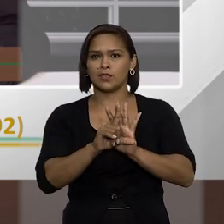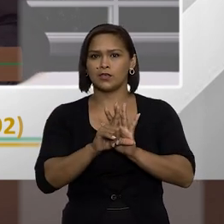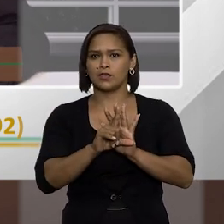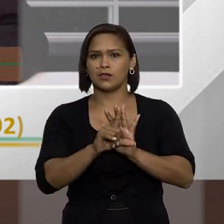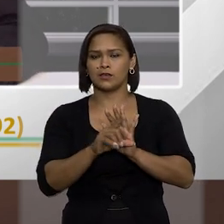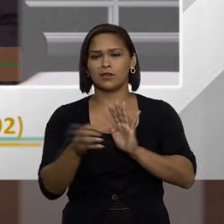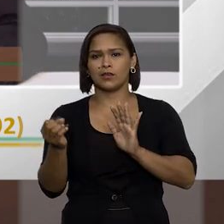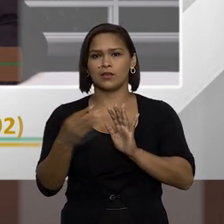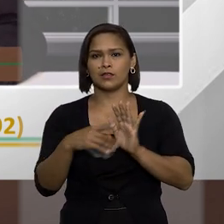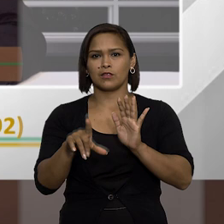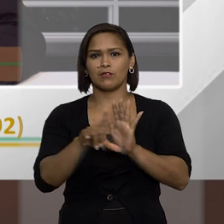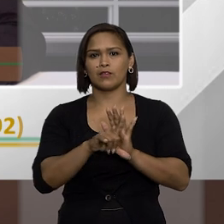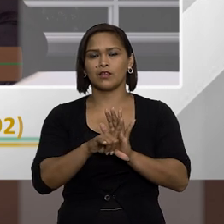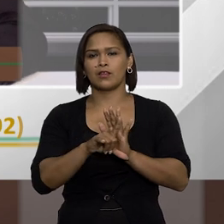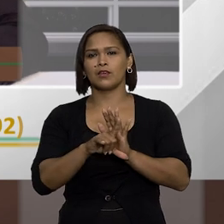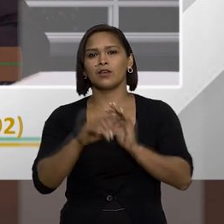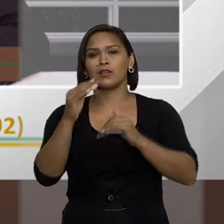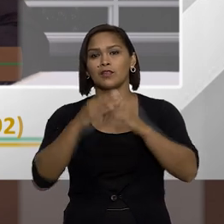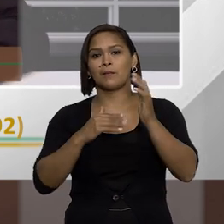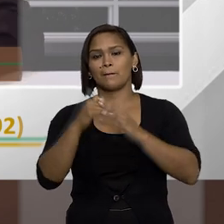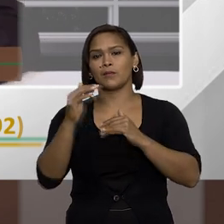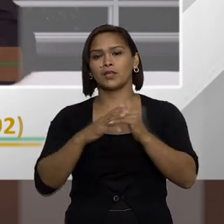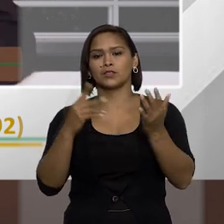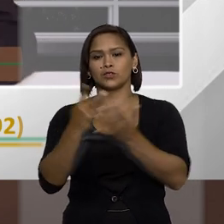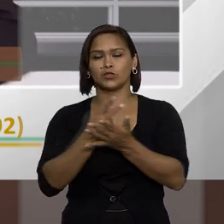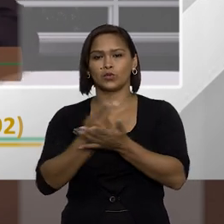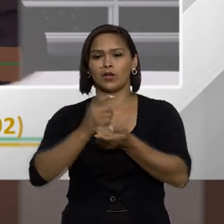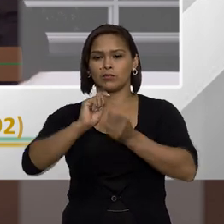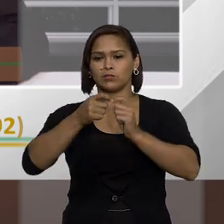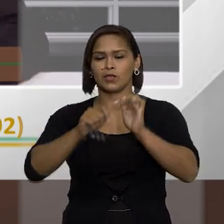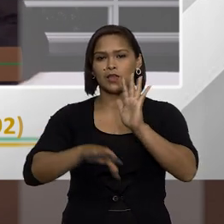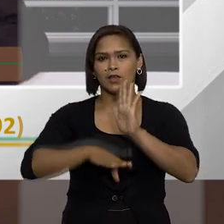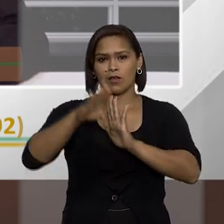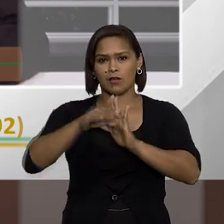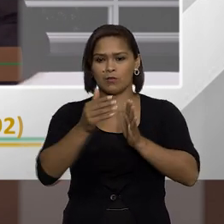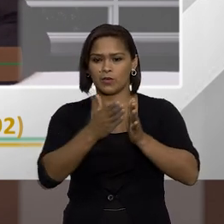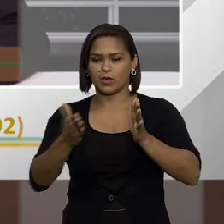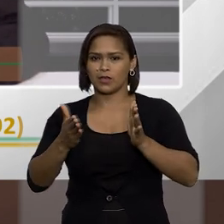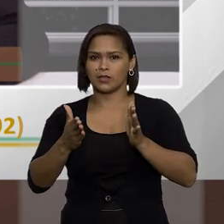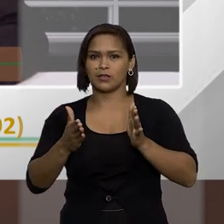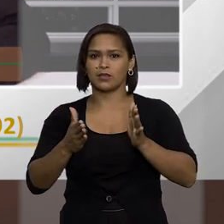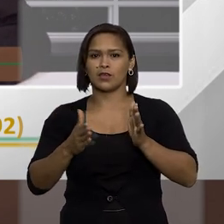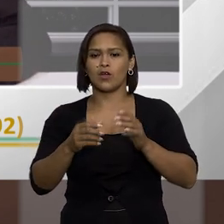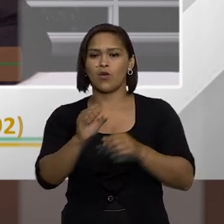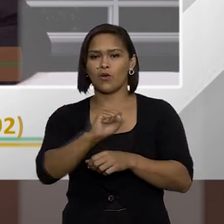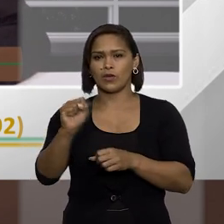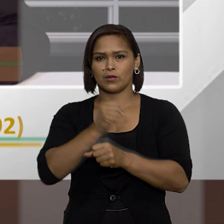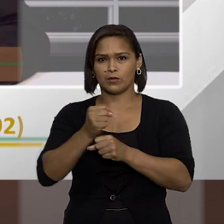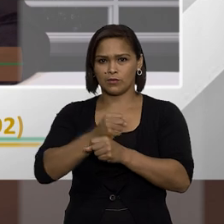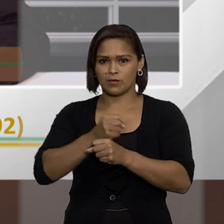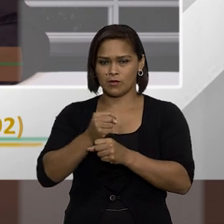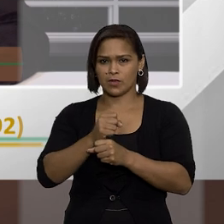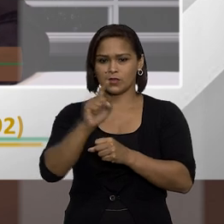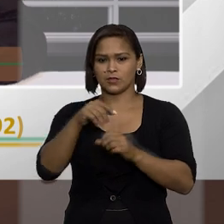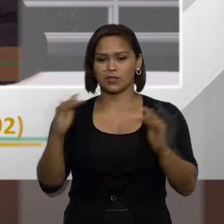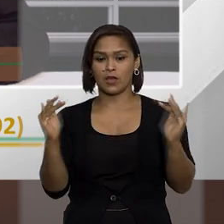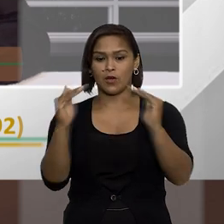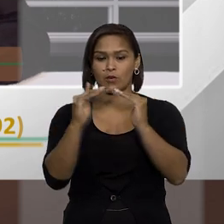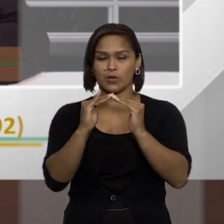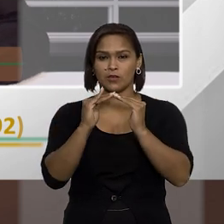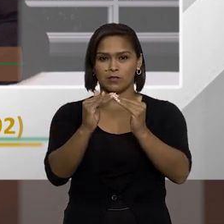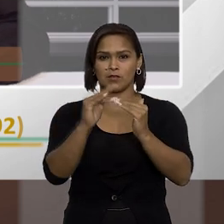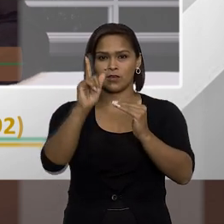com a nova lei ela seria da prática do ato da sessão ela aumenta o prazo ela coloca um prazo de oito anos e ela